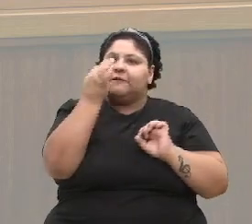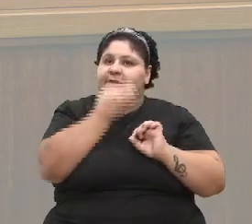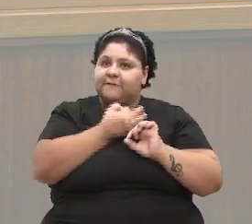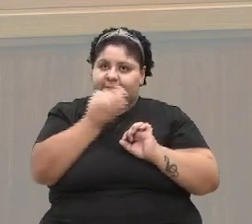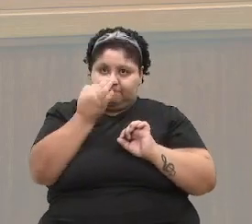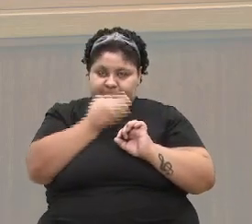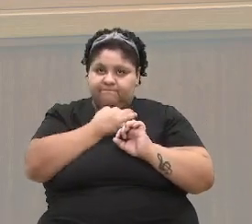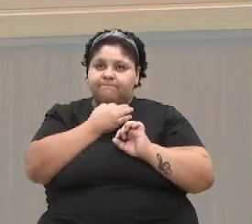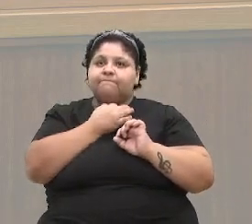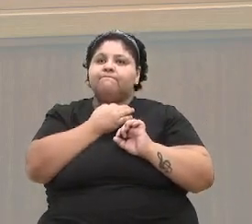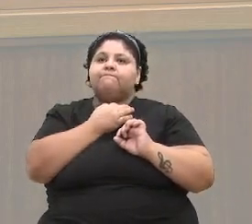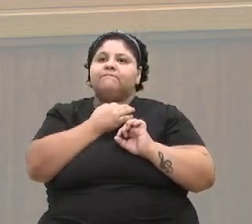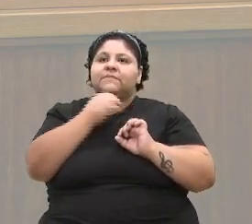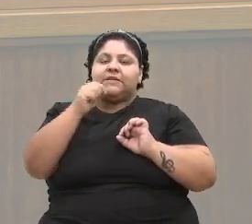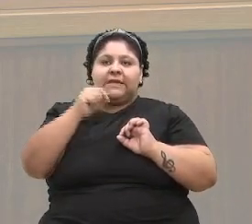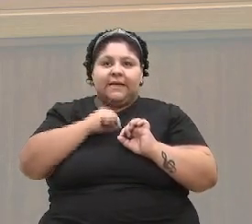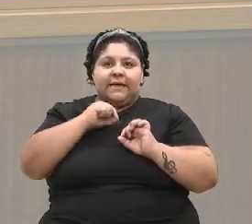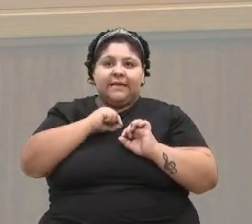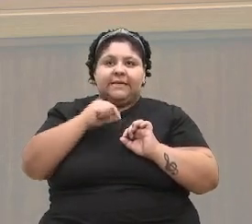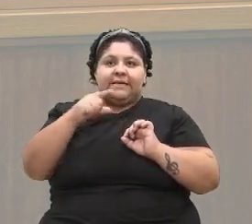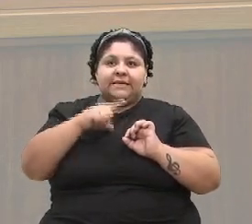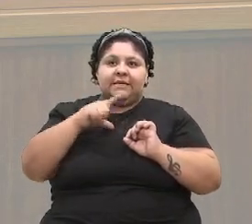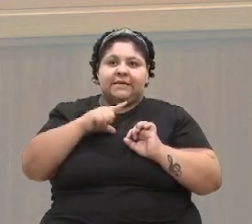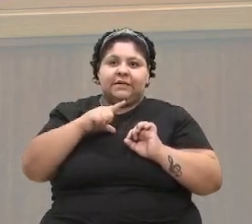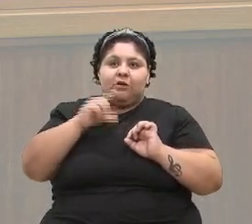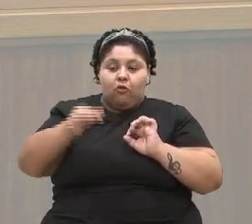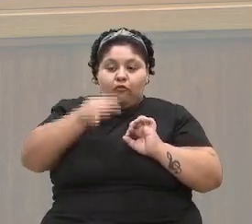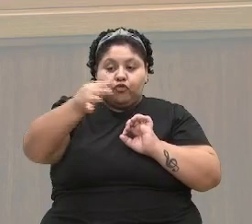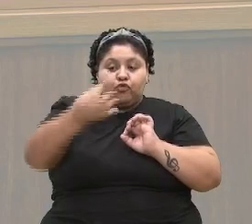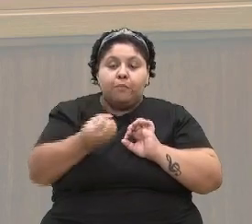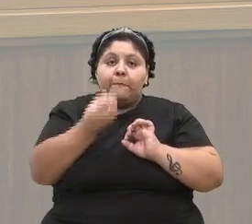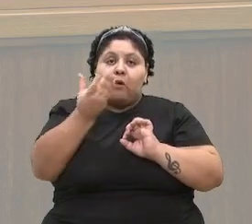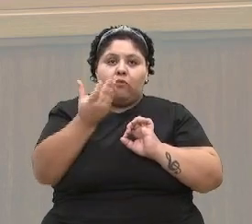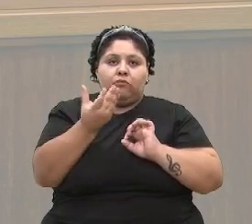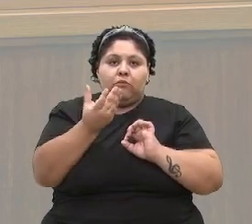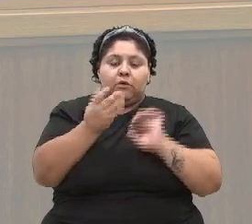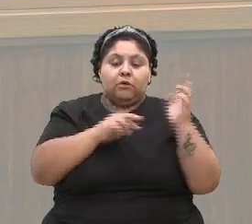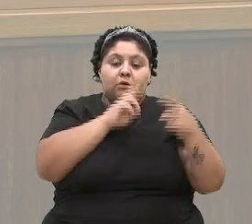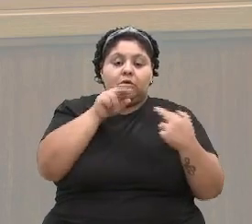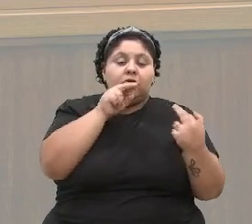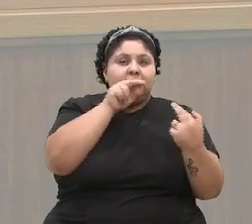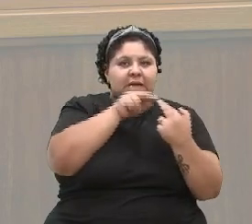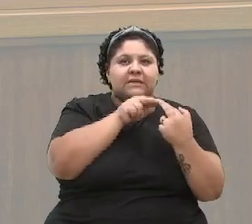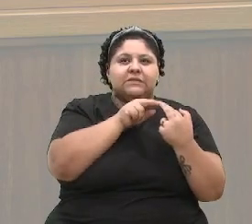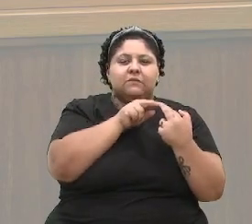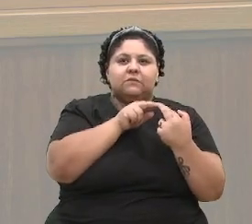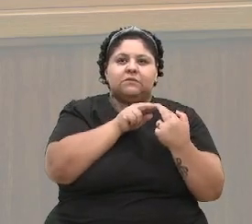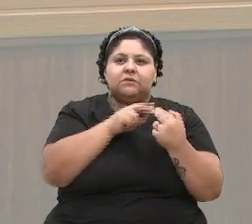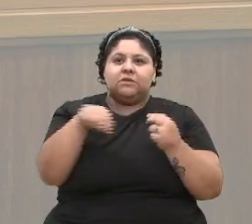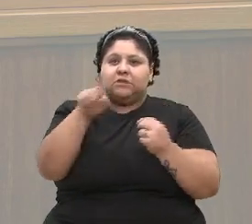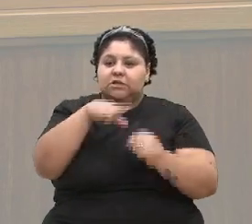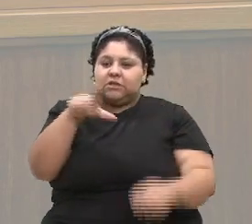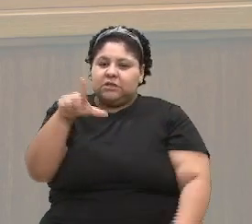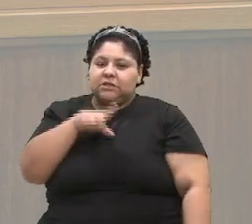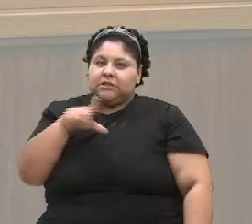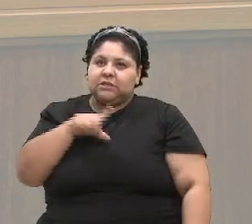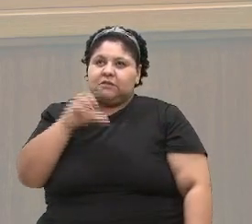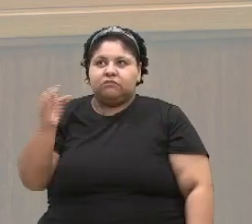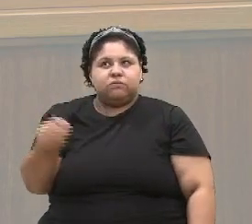ele renderá bons frutos, e em relação ao fato da gente ter a